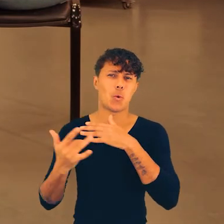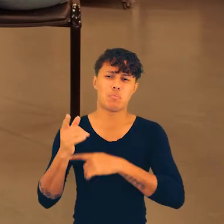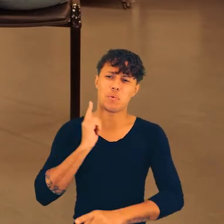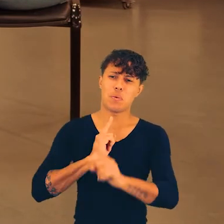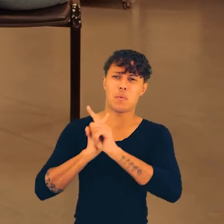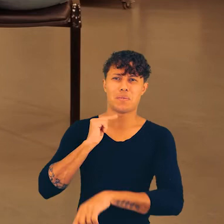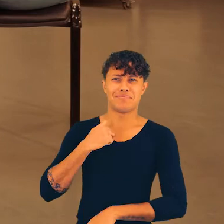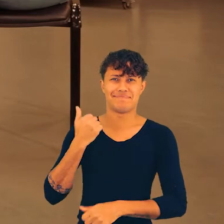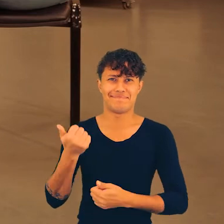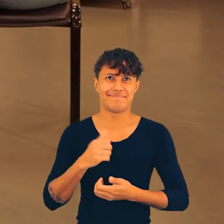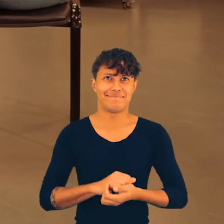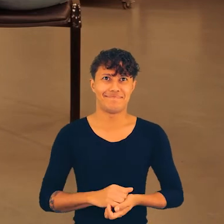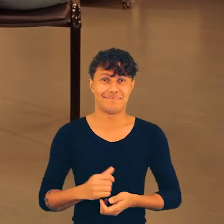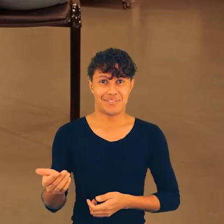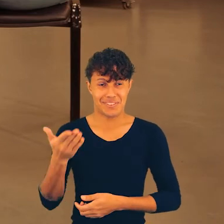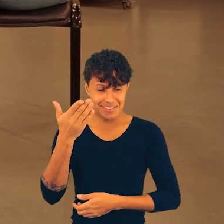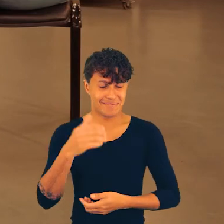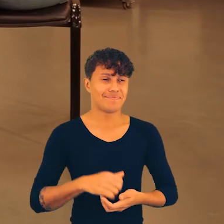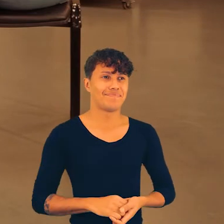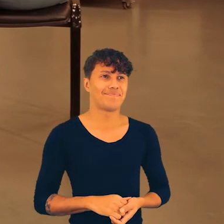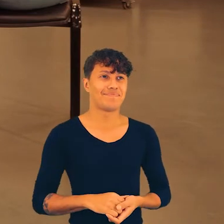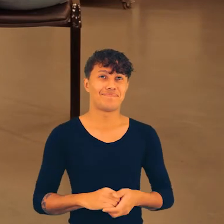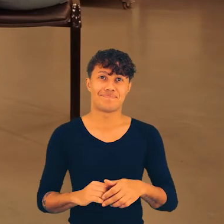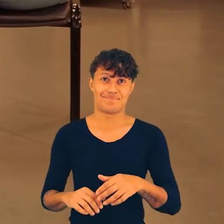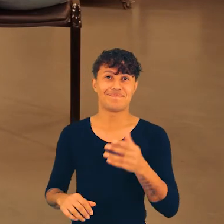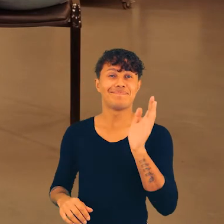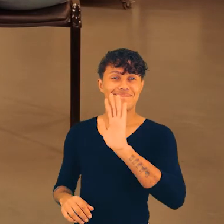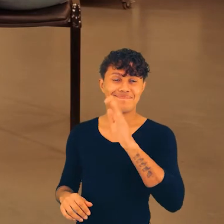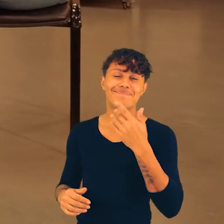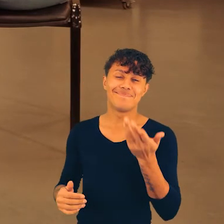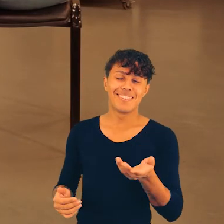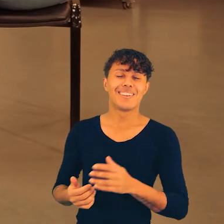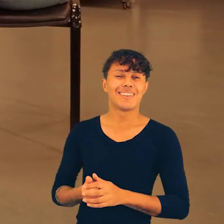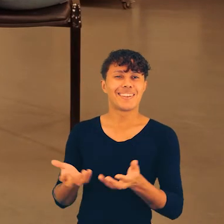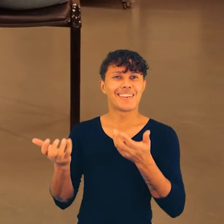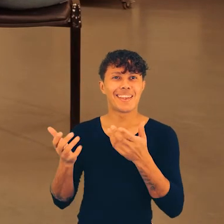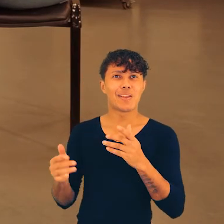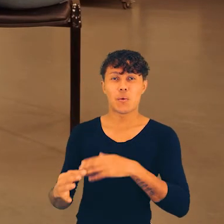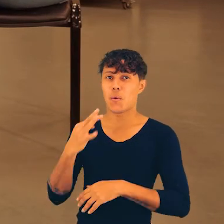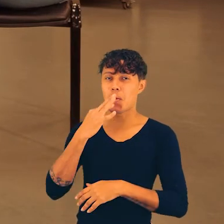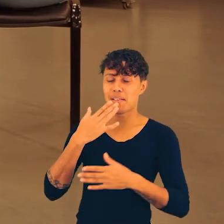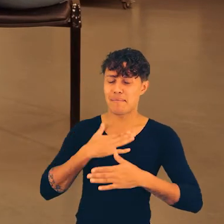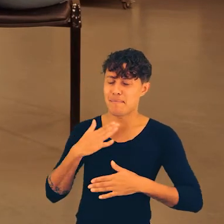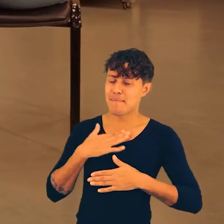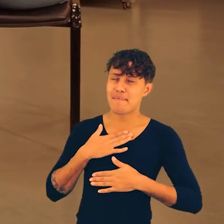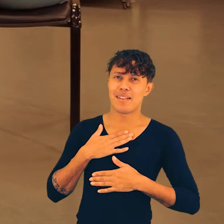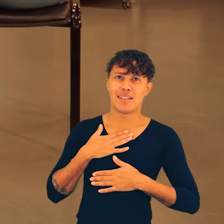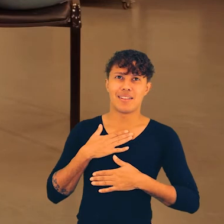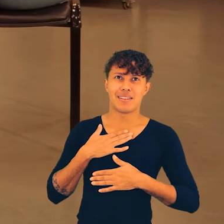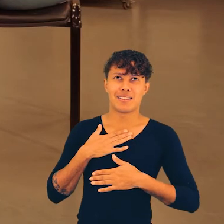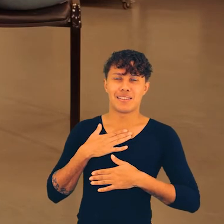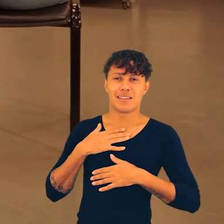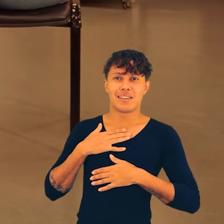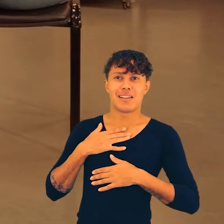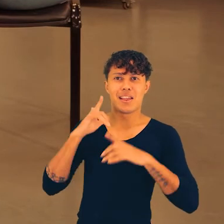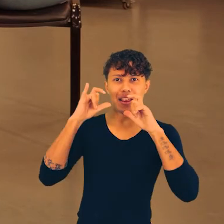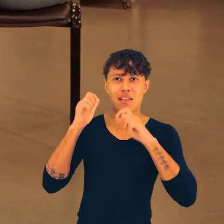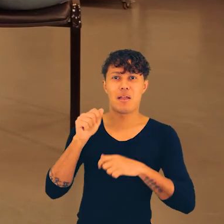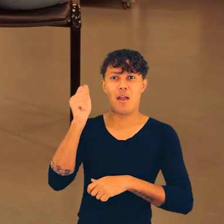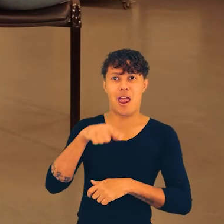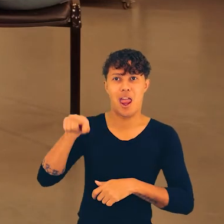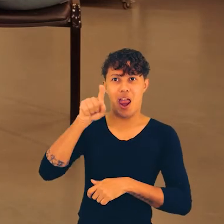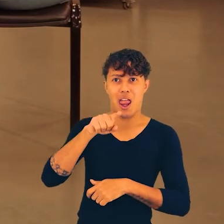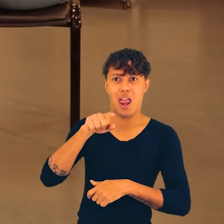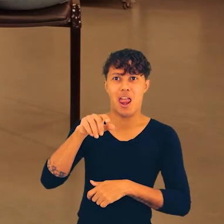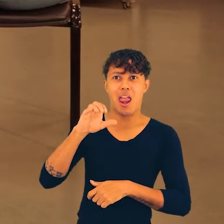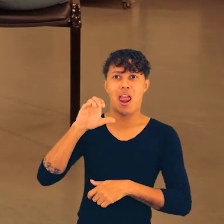no Facebook, no TikTok, no YouTube, vocês me encontram lá. Suas redes, Clara. É isso mesmo, galera. Quem quiser, né, me conhecer um